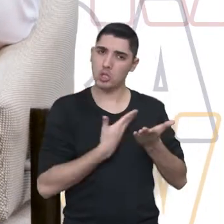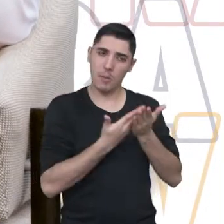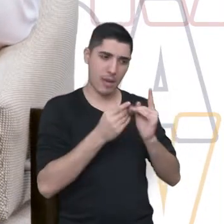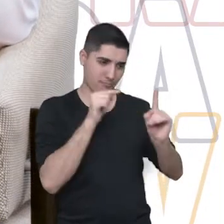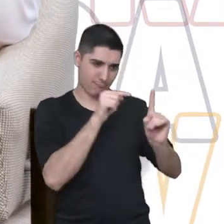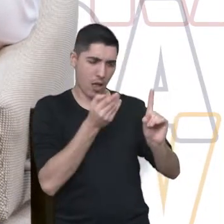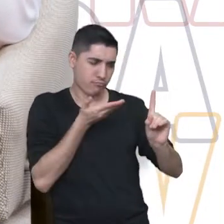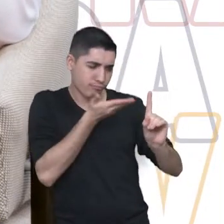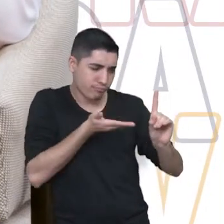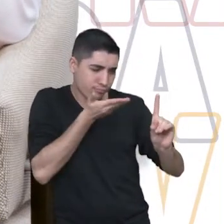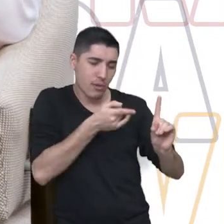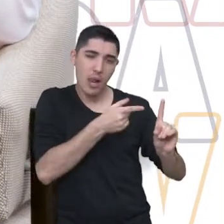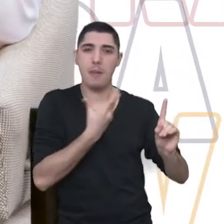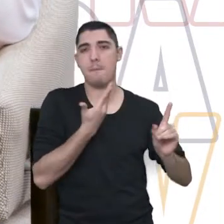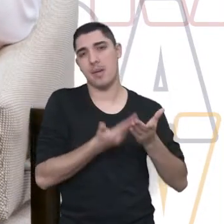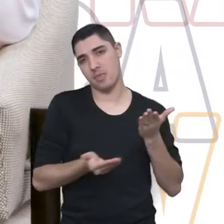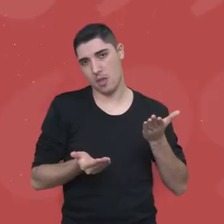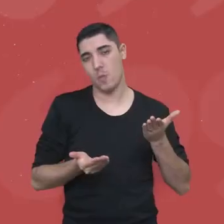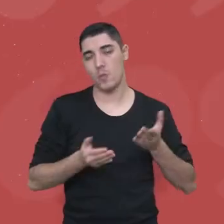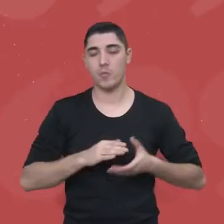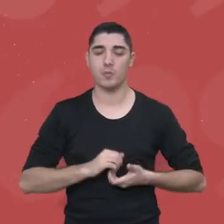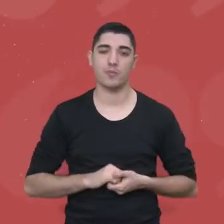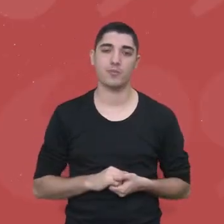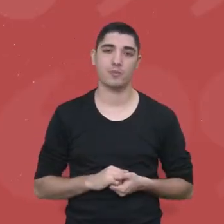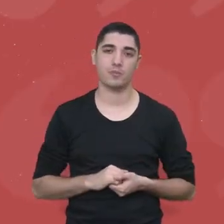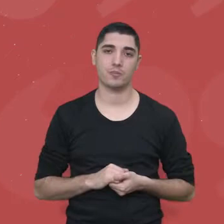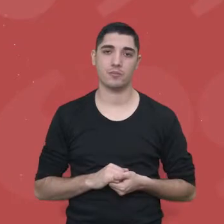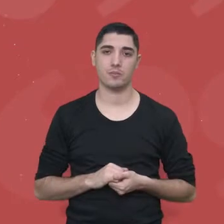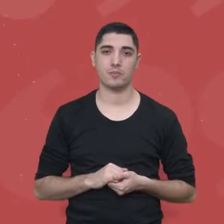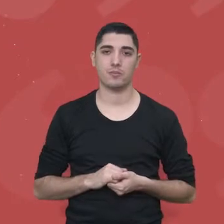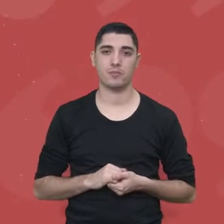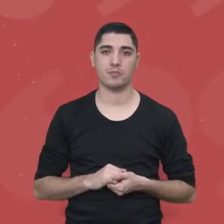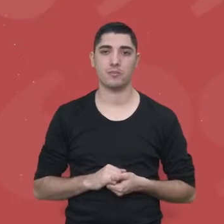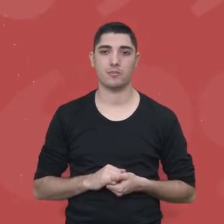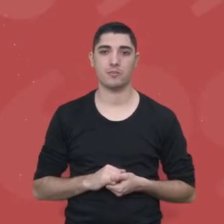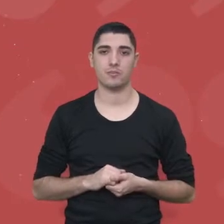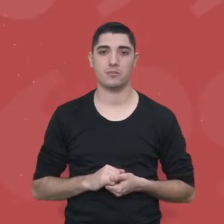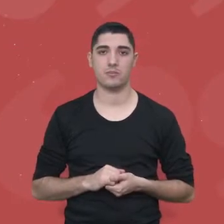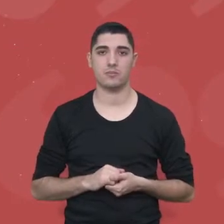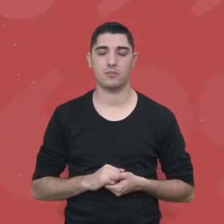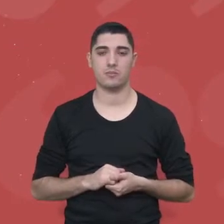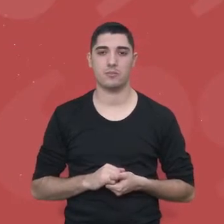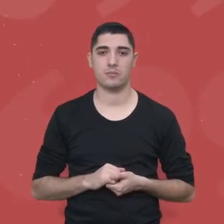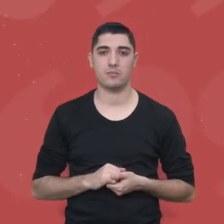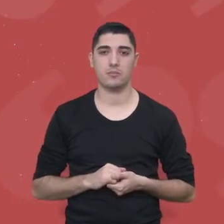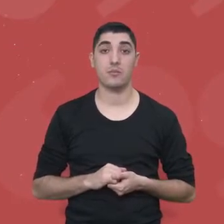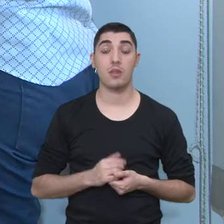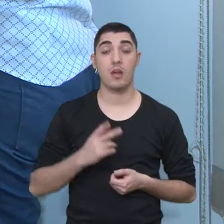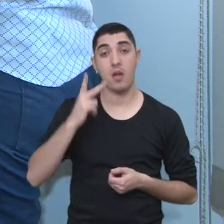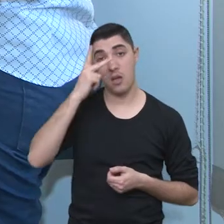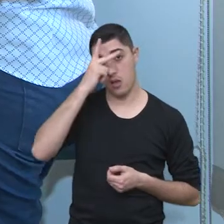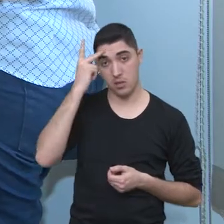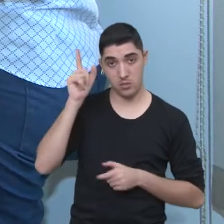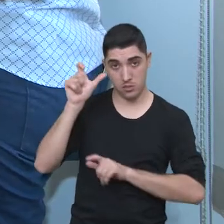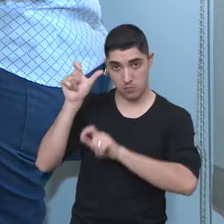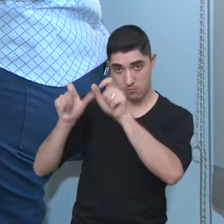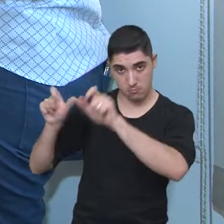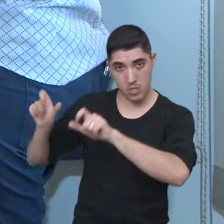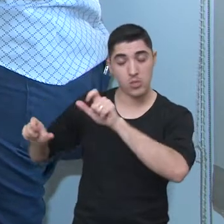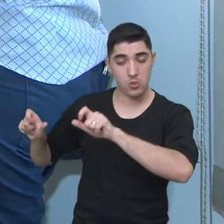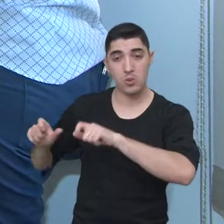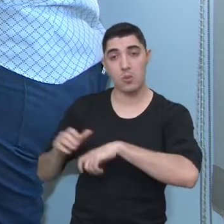trabalhar justamente isso. A perda. Como as pessoas chegam até o ENA? As pessoas,